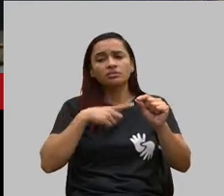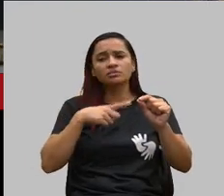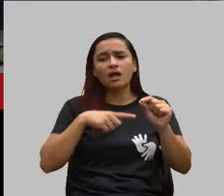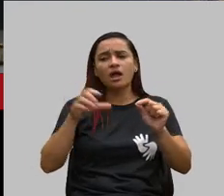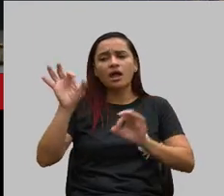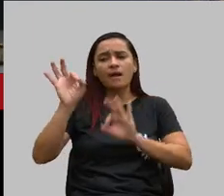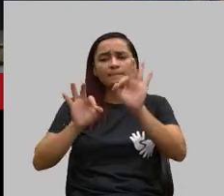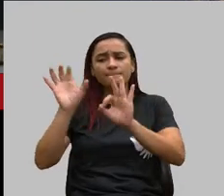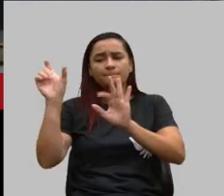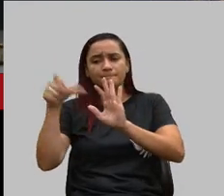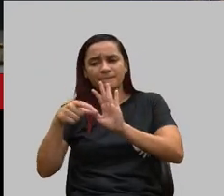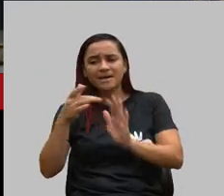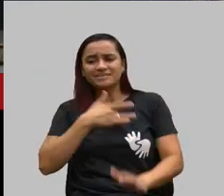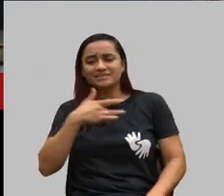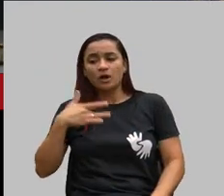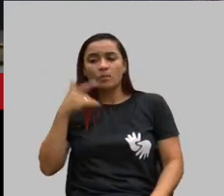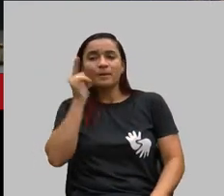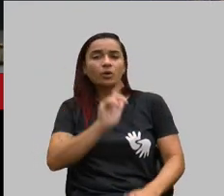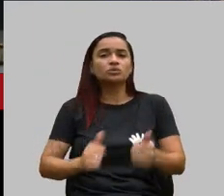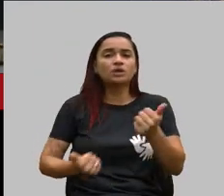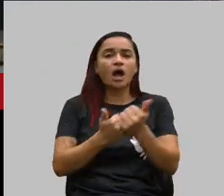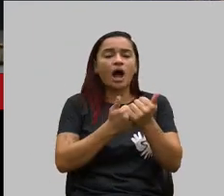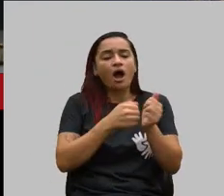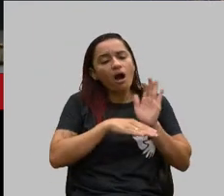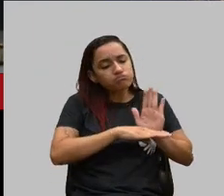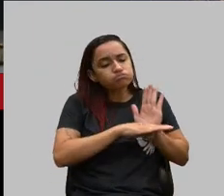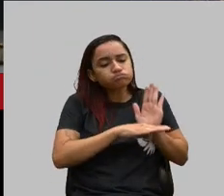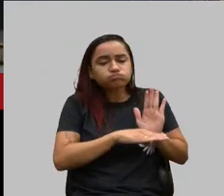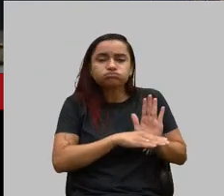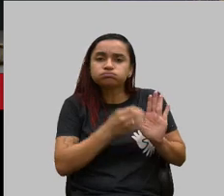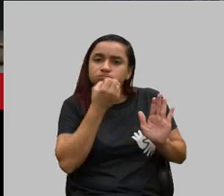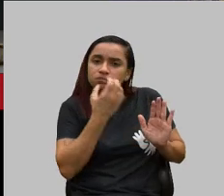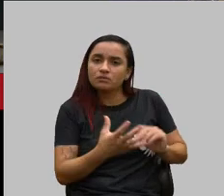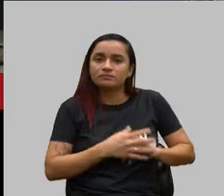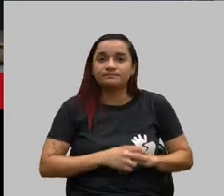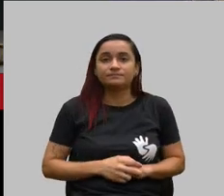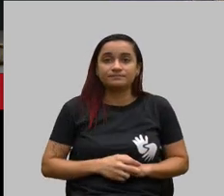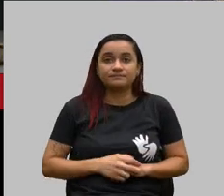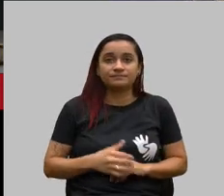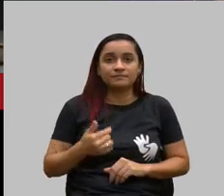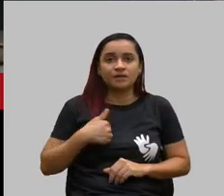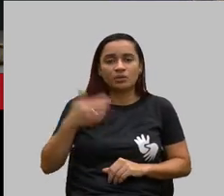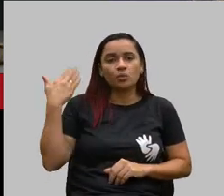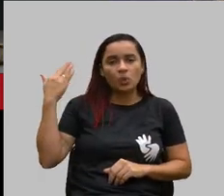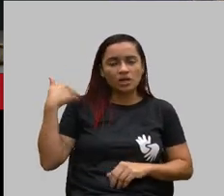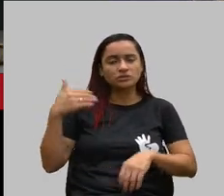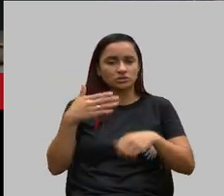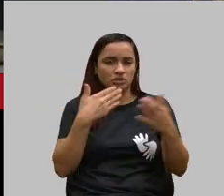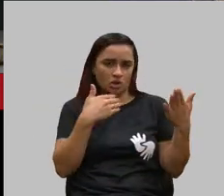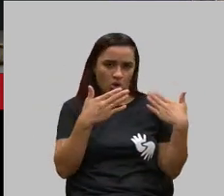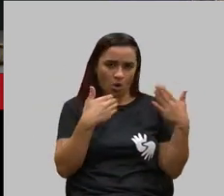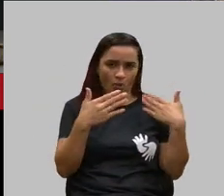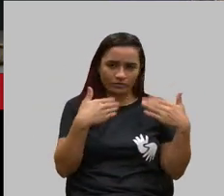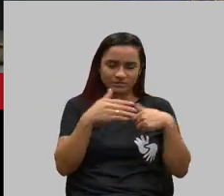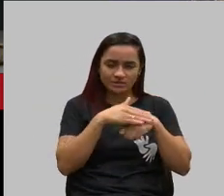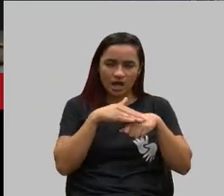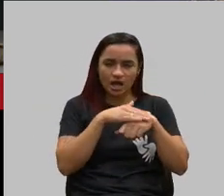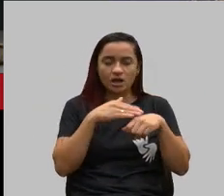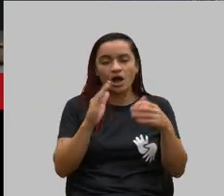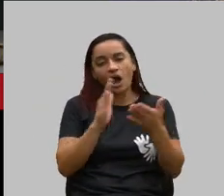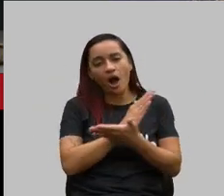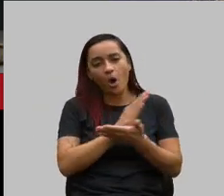nossa melhor assistência. Quando eu conversei com algumas agências